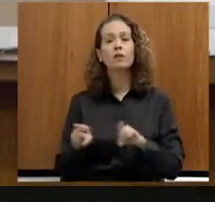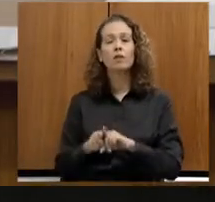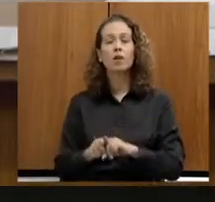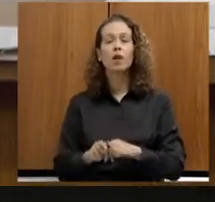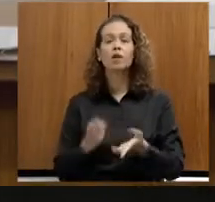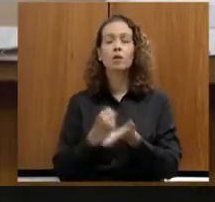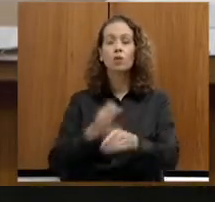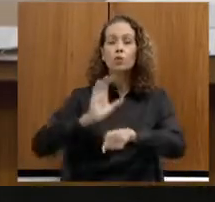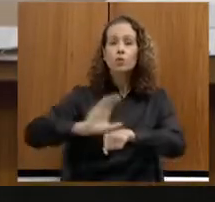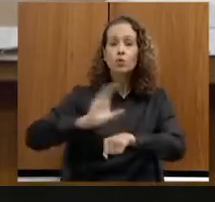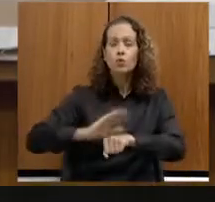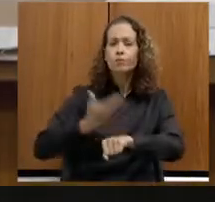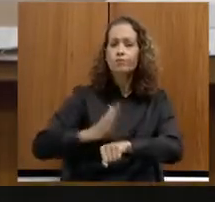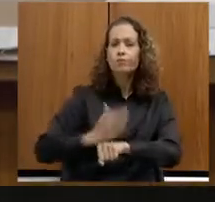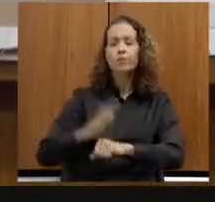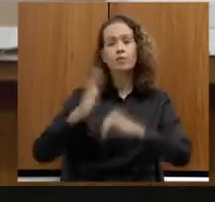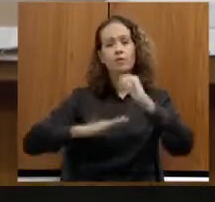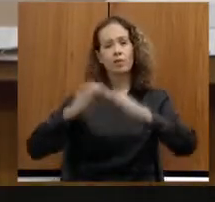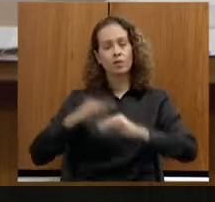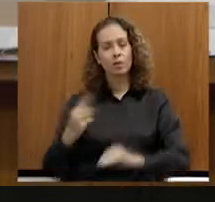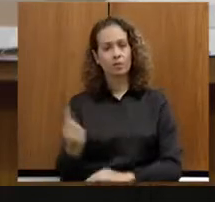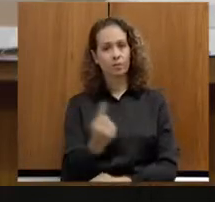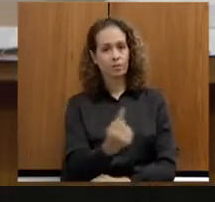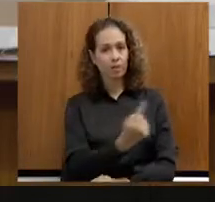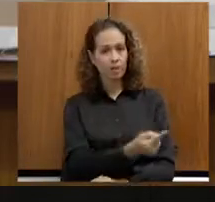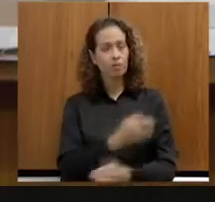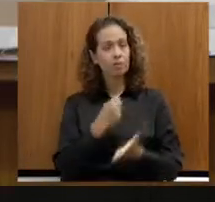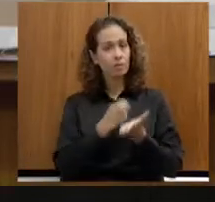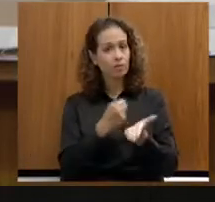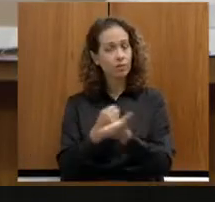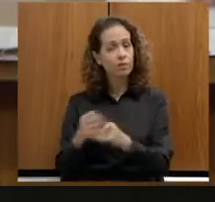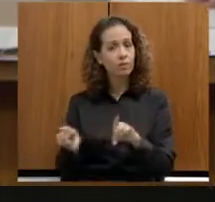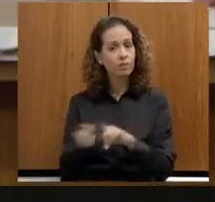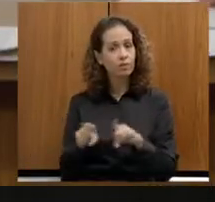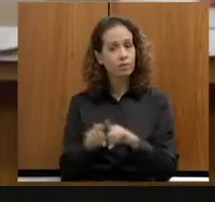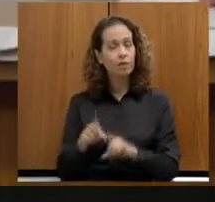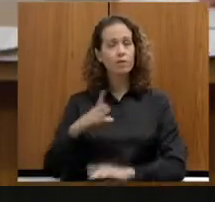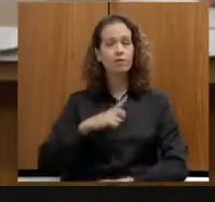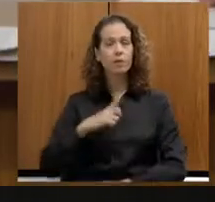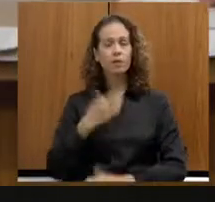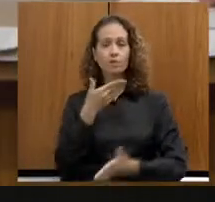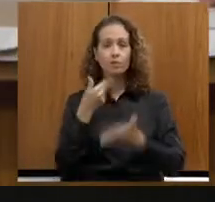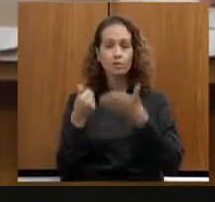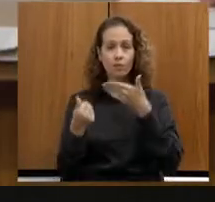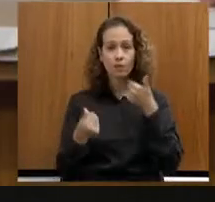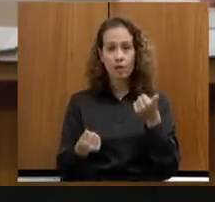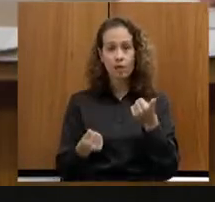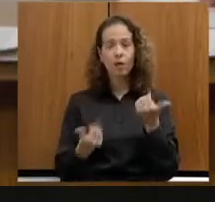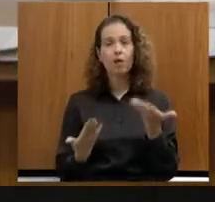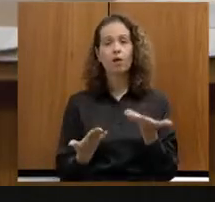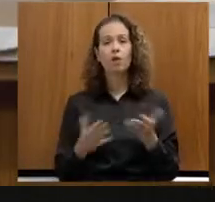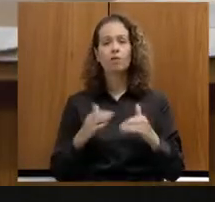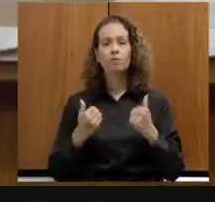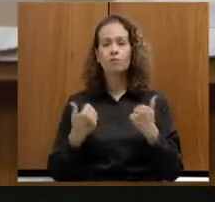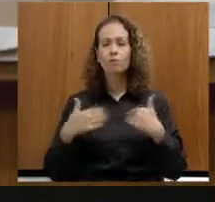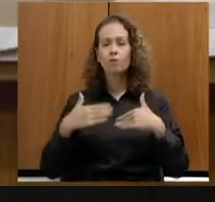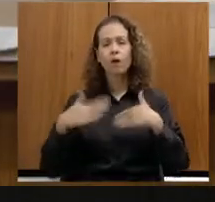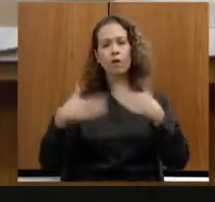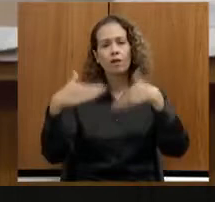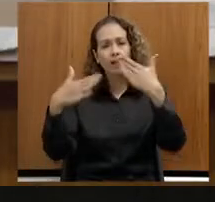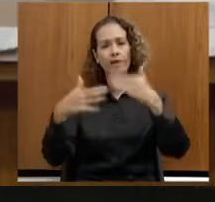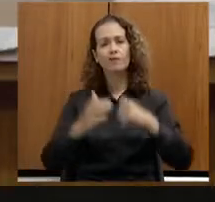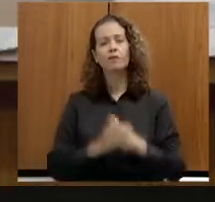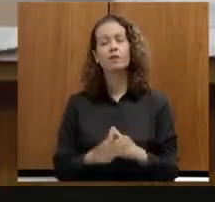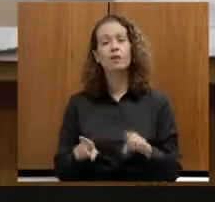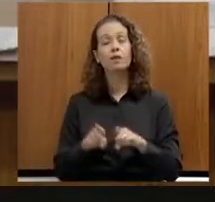profissional para eles, para subsidiar também, ter uma melhor qualificação e poder também ser